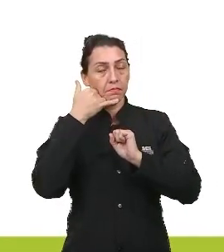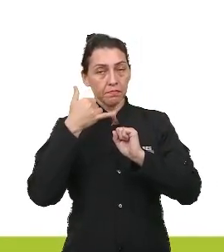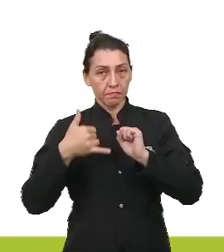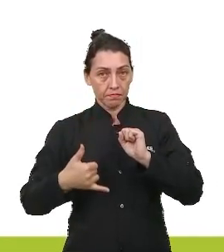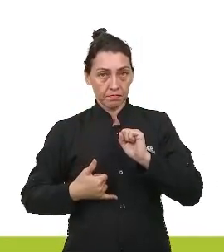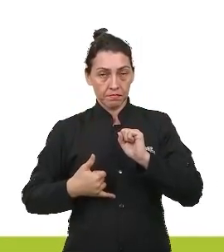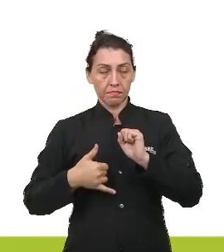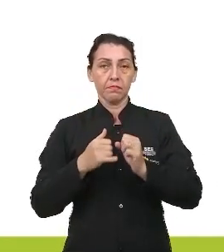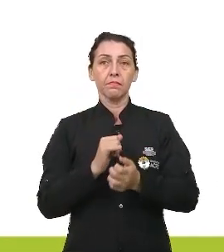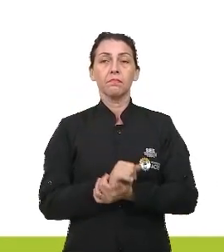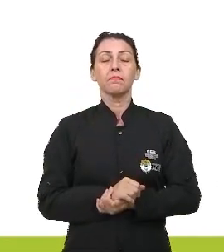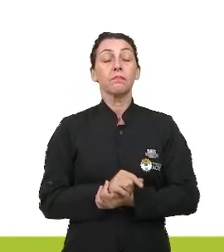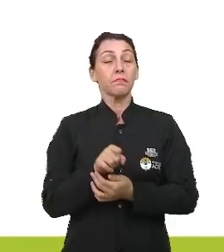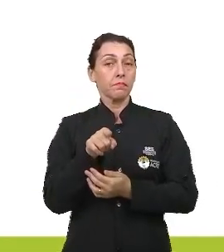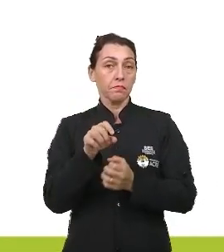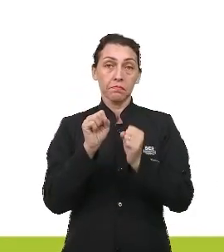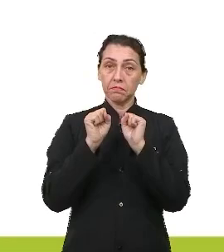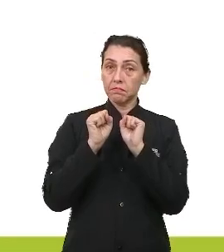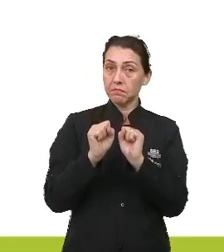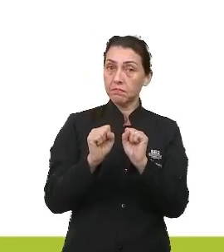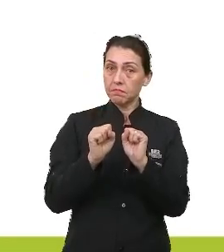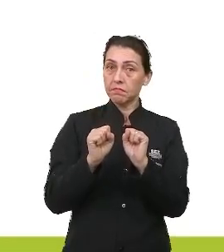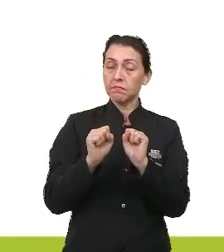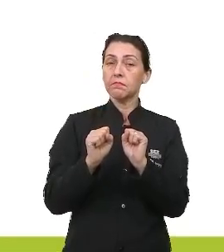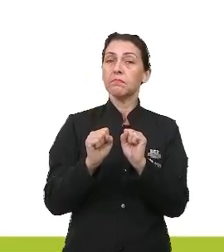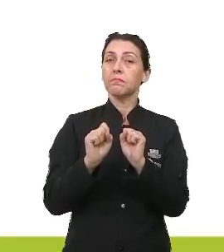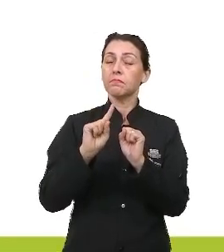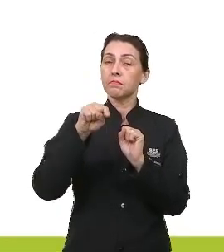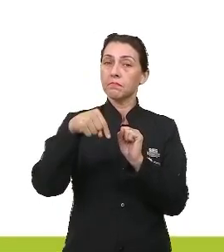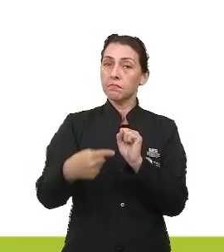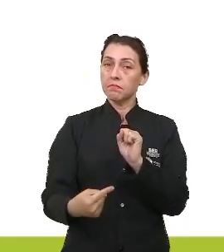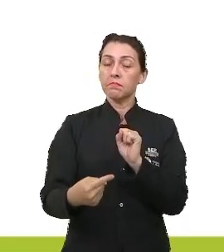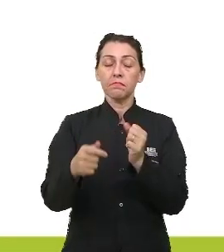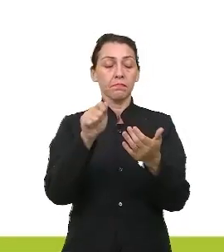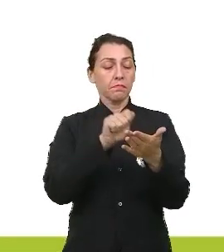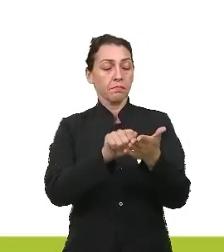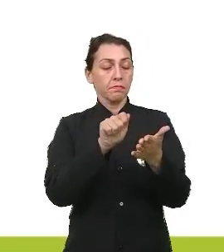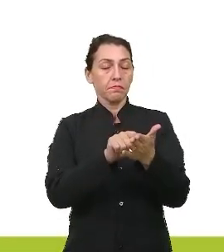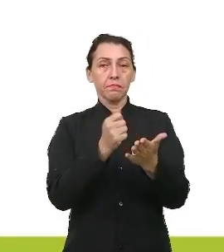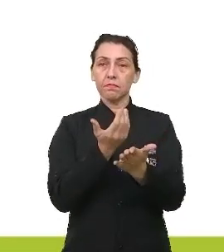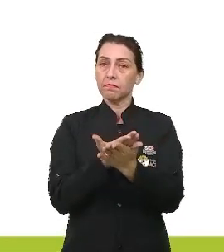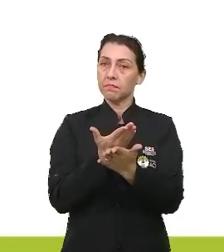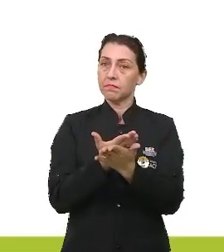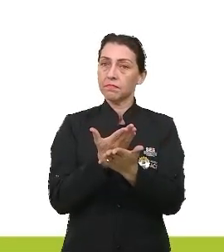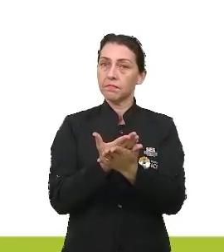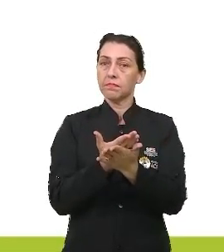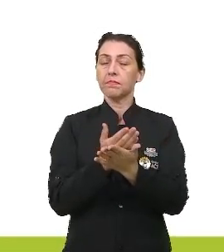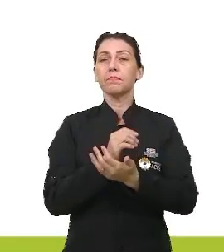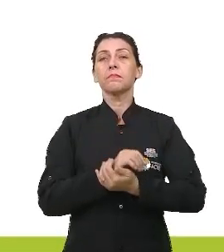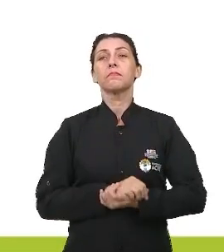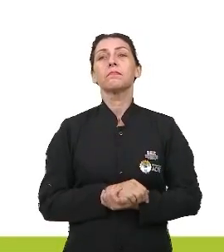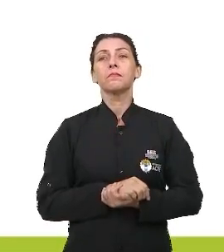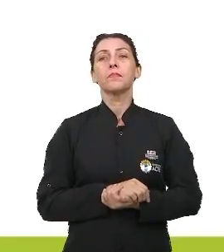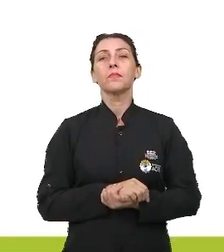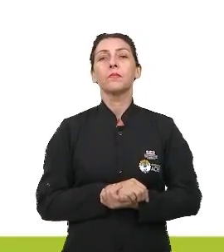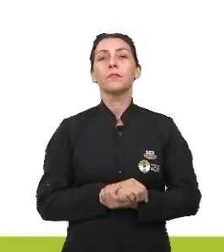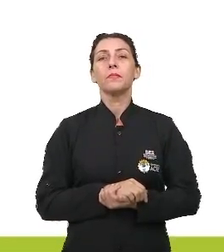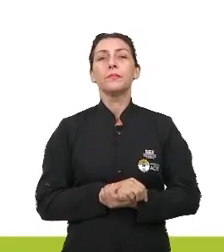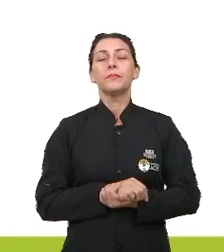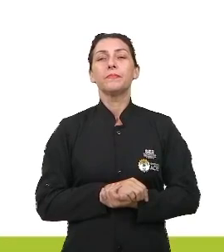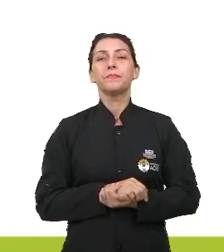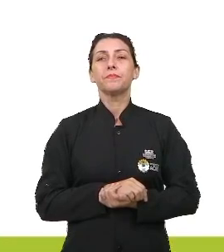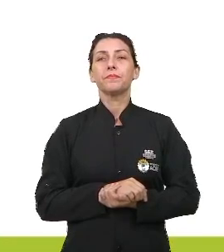tira aí um print, para que você possa, após, passar limpa aí no seu caderno, esse mapa mental, este mapa